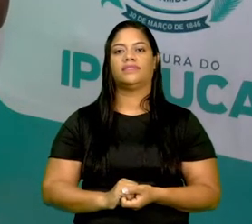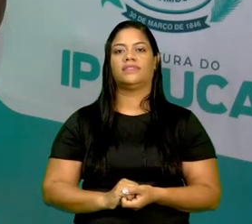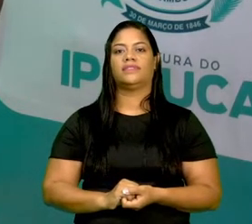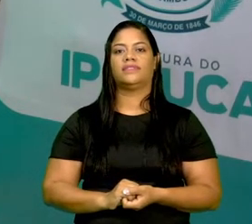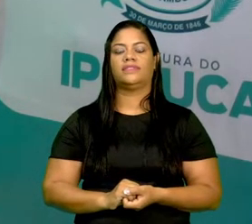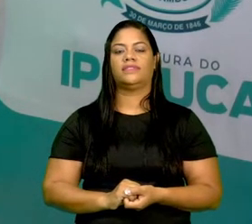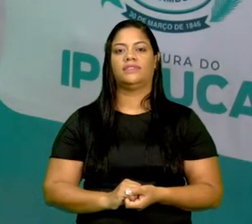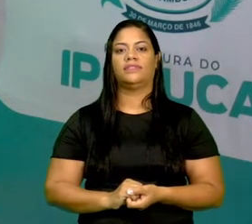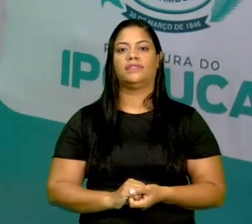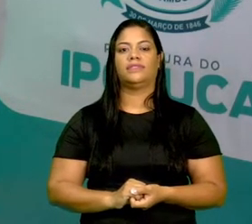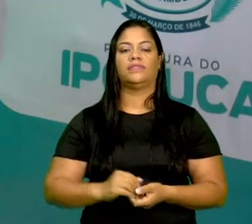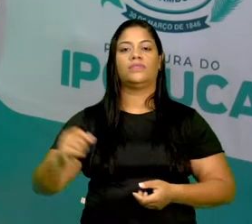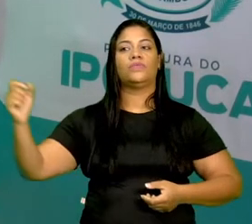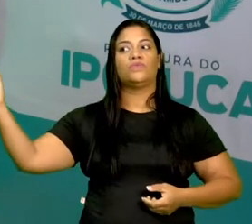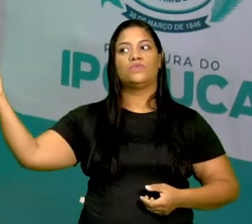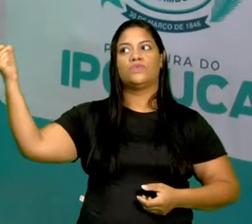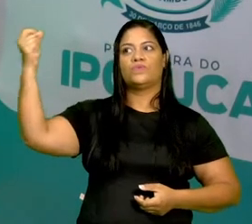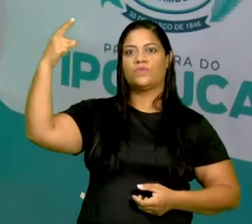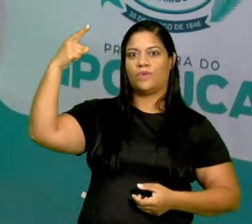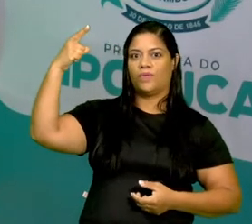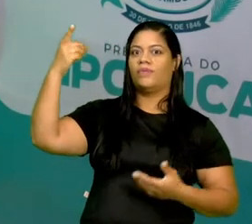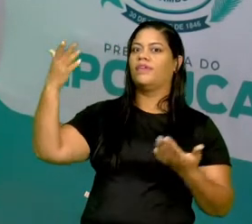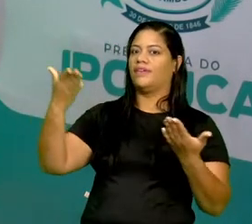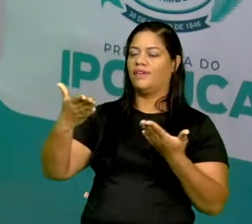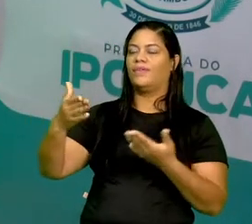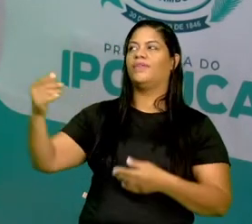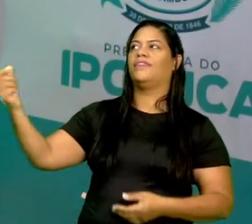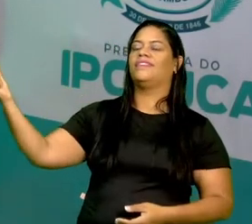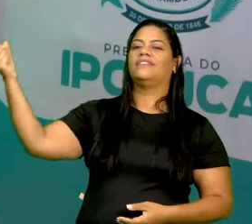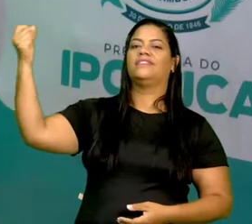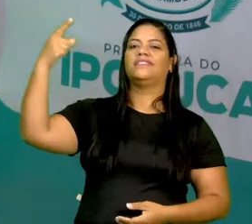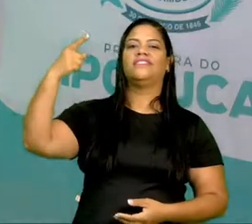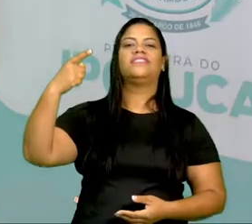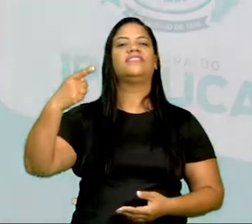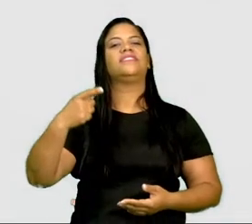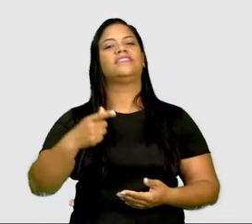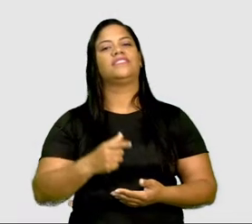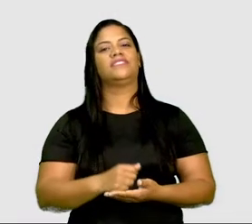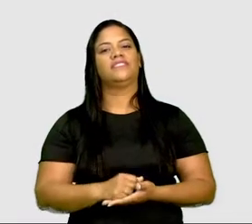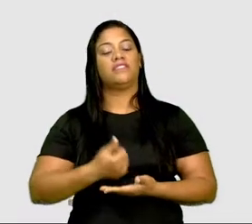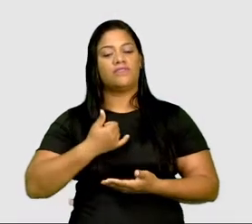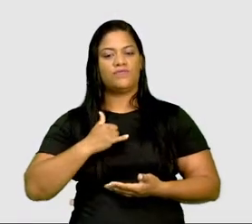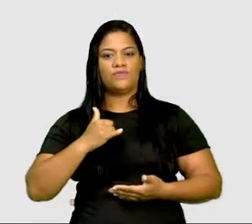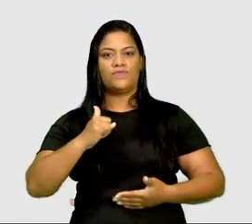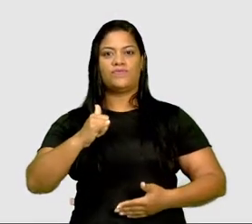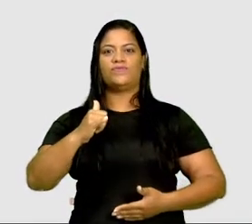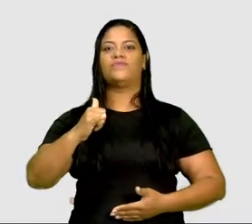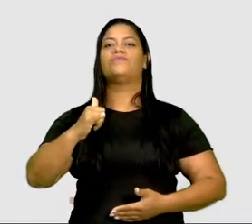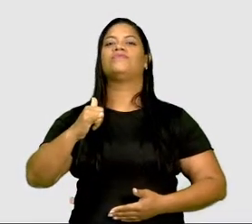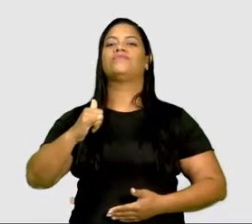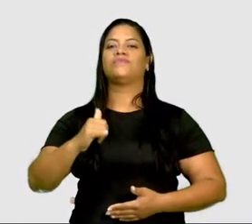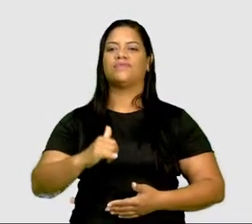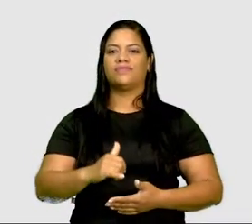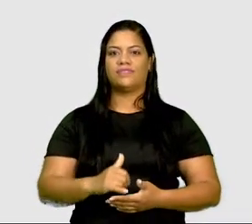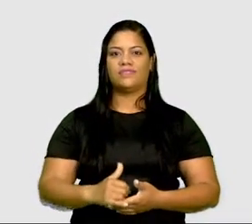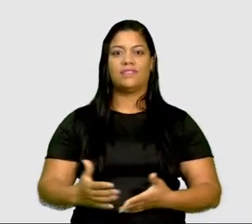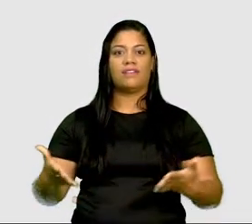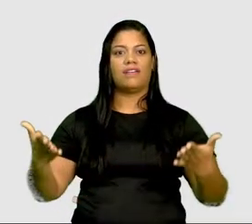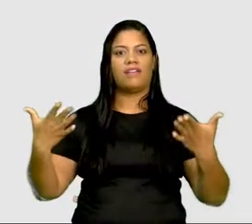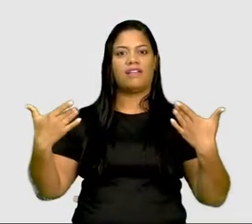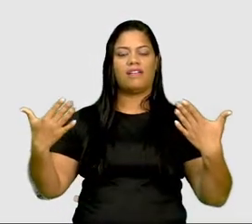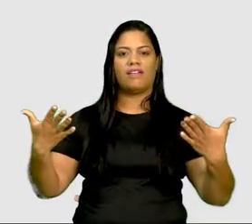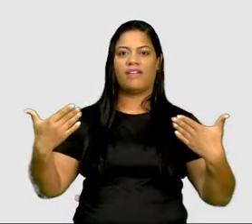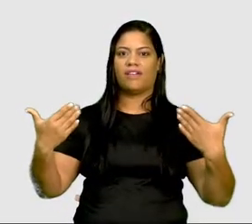O sol. O sol é um elemento que fornece energia, que fornece calor.